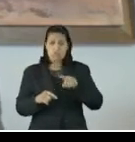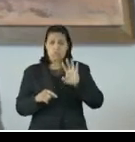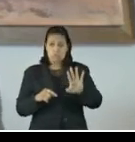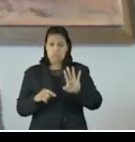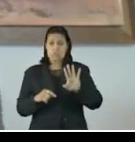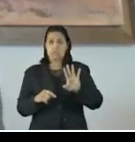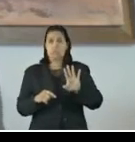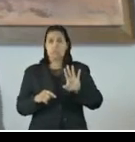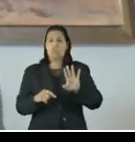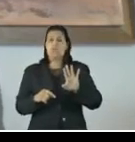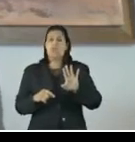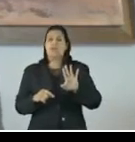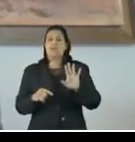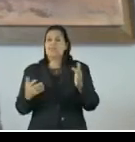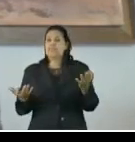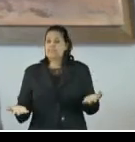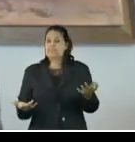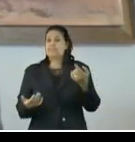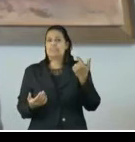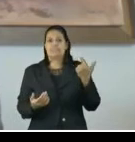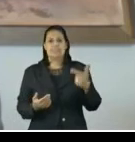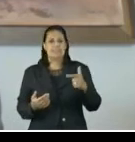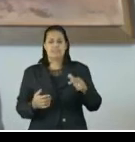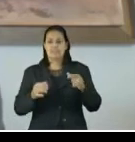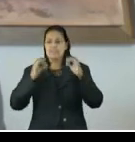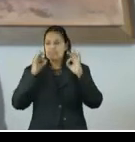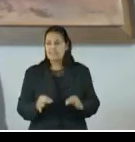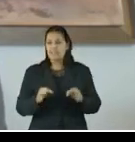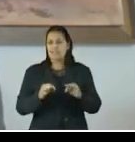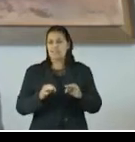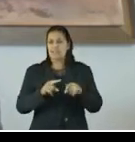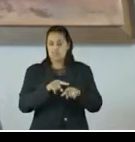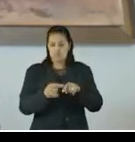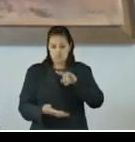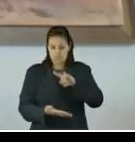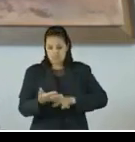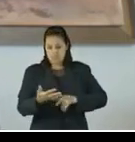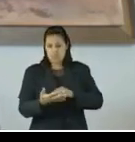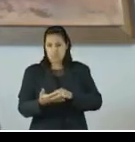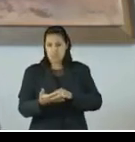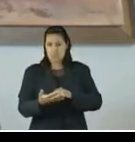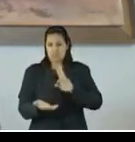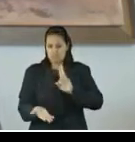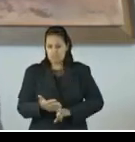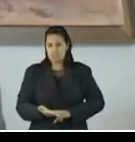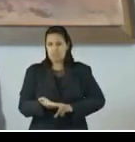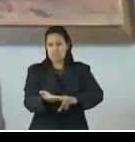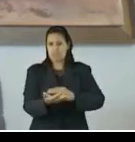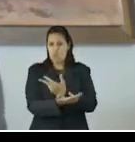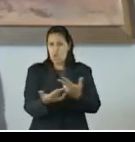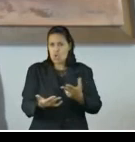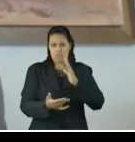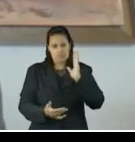não endereça de maneira satisfatória a questões como essa,